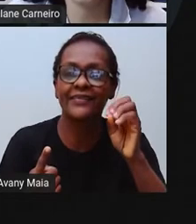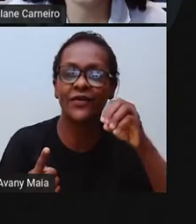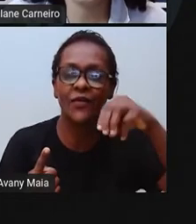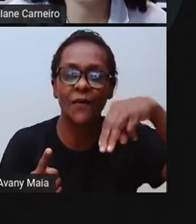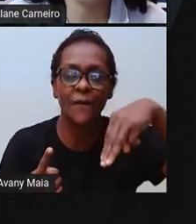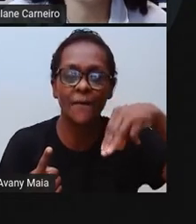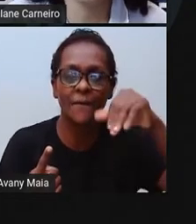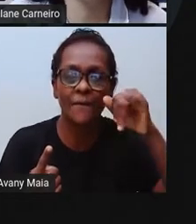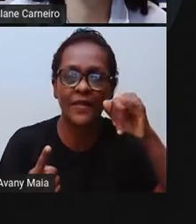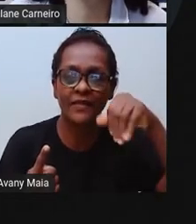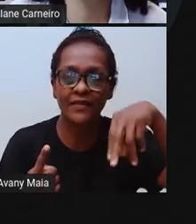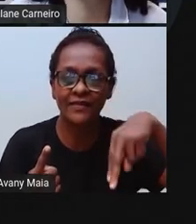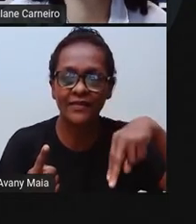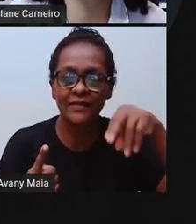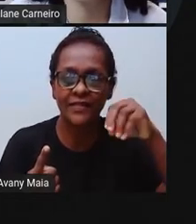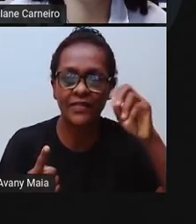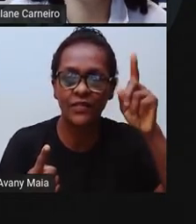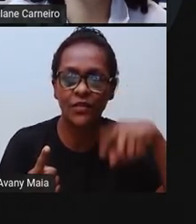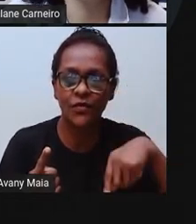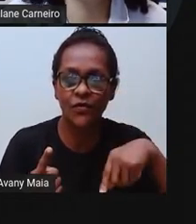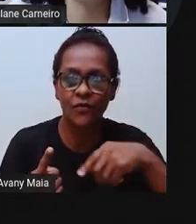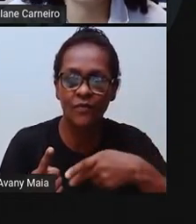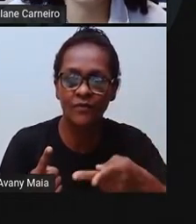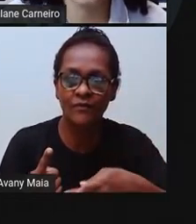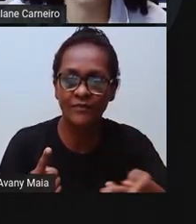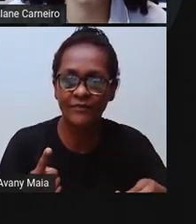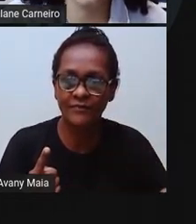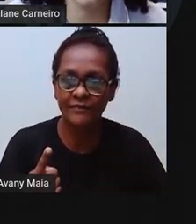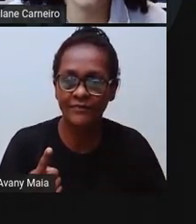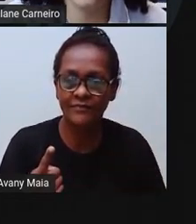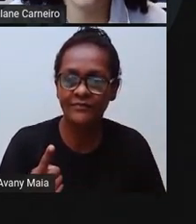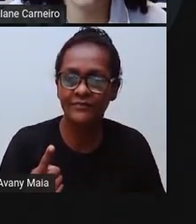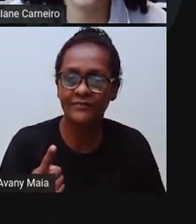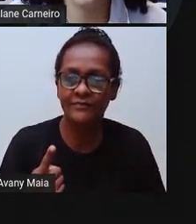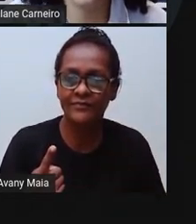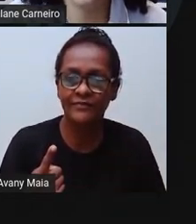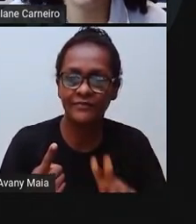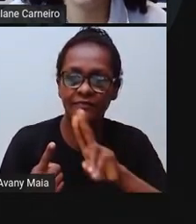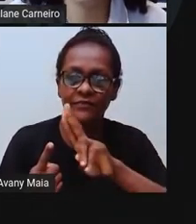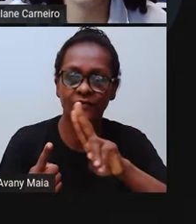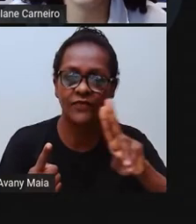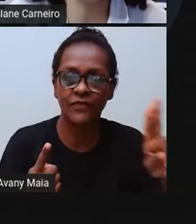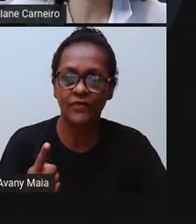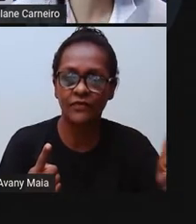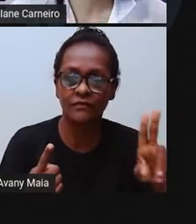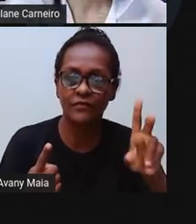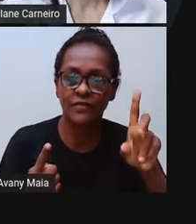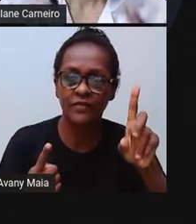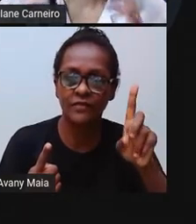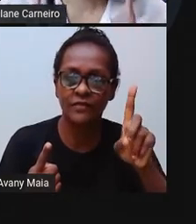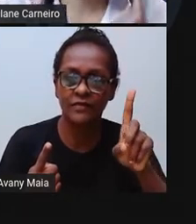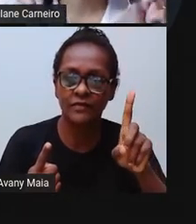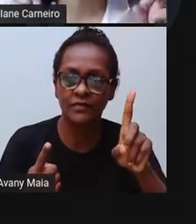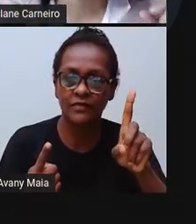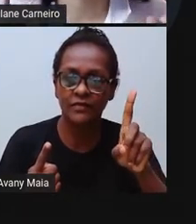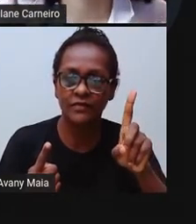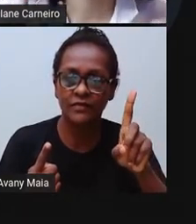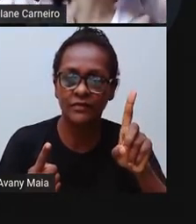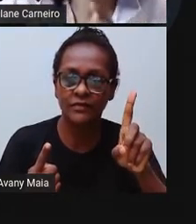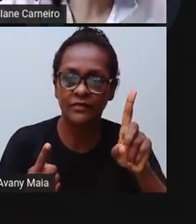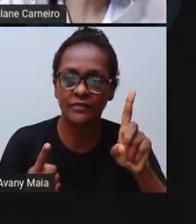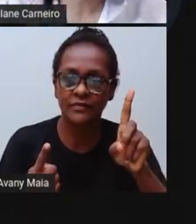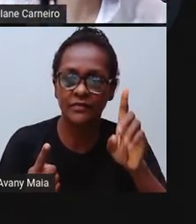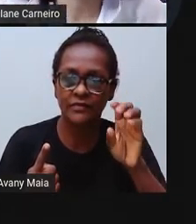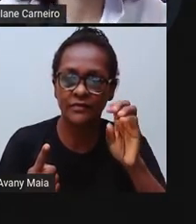Dominó. É o Dominó. Vamos escrever o nome Dominó aqui comigo? Me ajudem aí. Dominó.